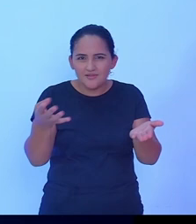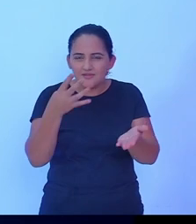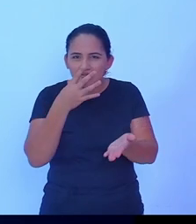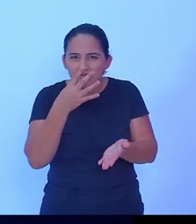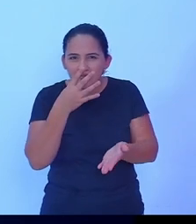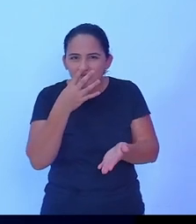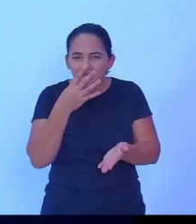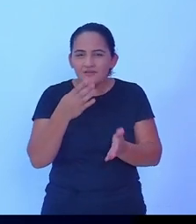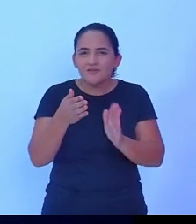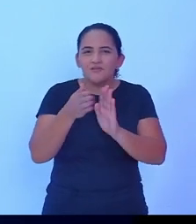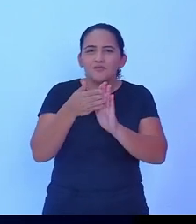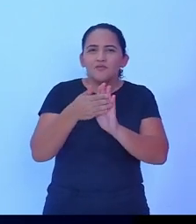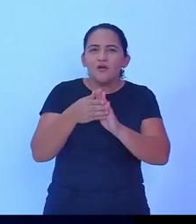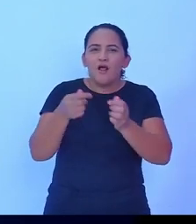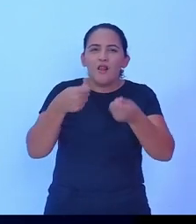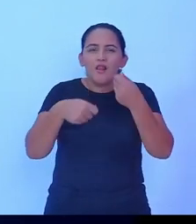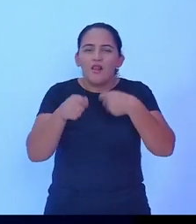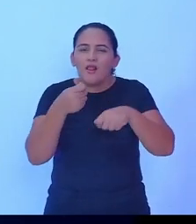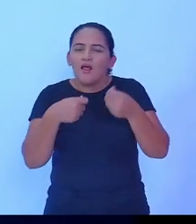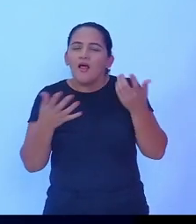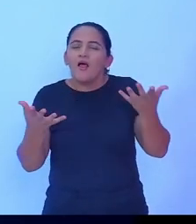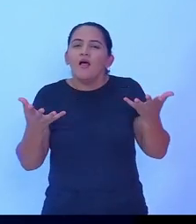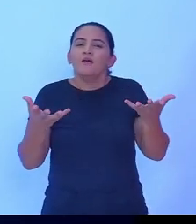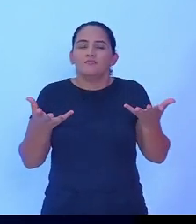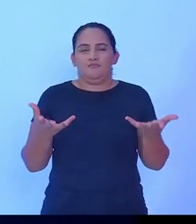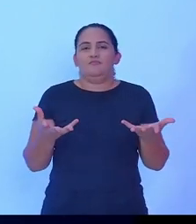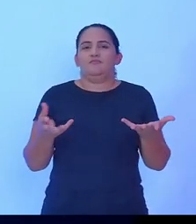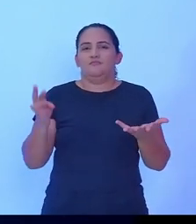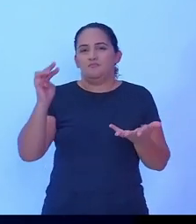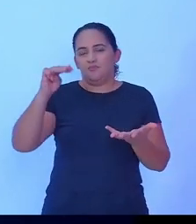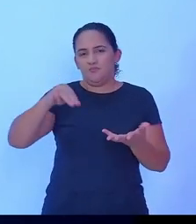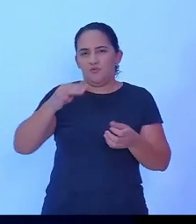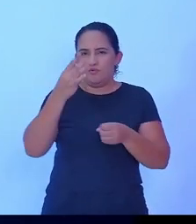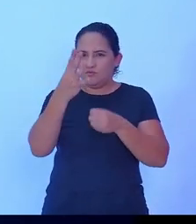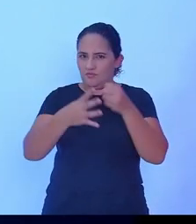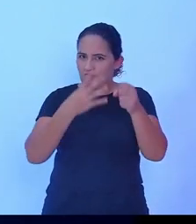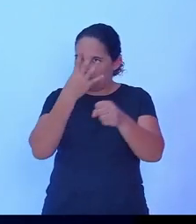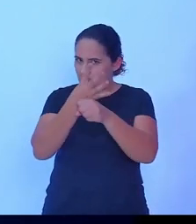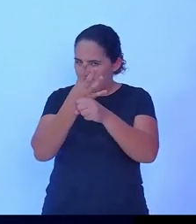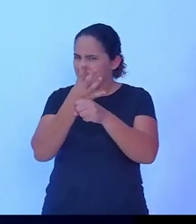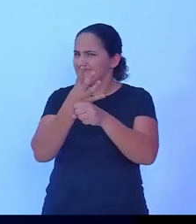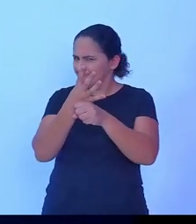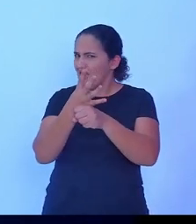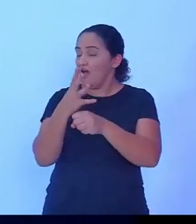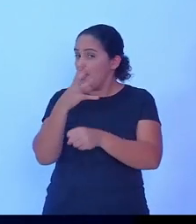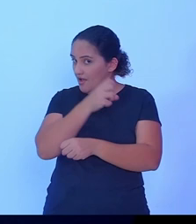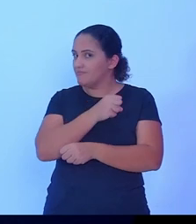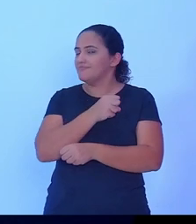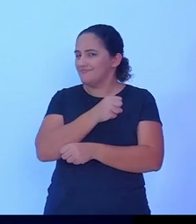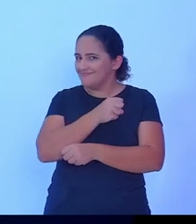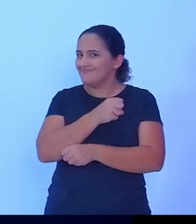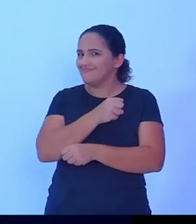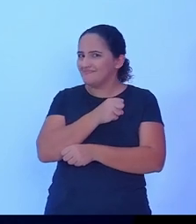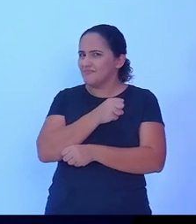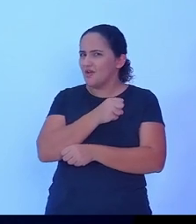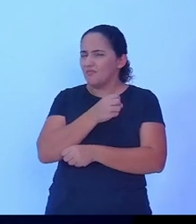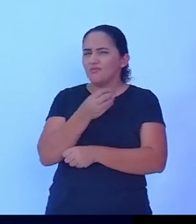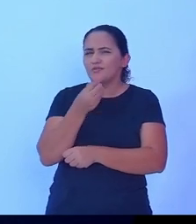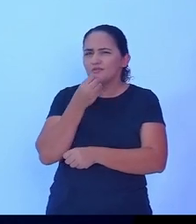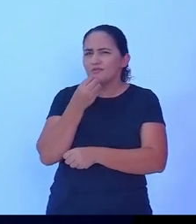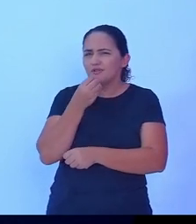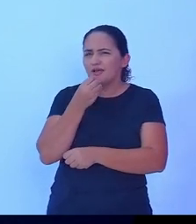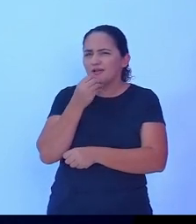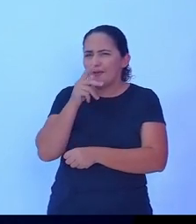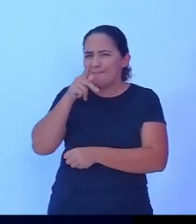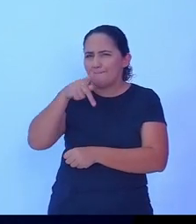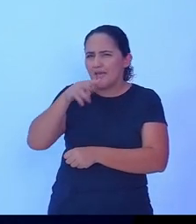para a administração de Rolinde Moura nesses quatro anos e os anos passam rápido dá uma oportunidade para o PT para o 13